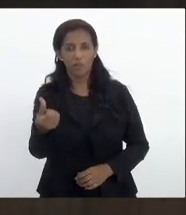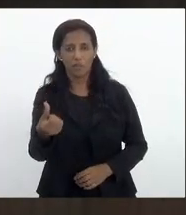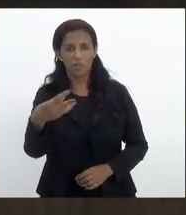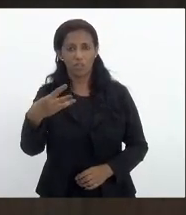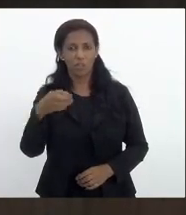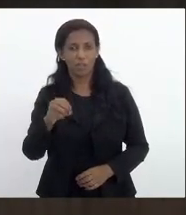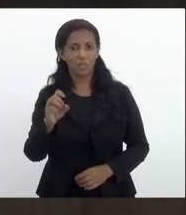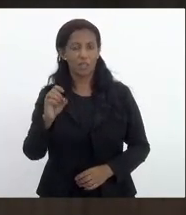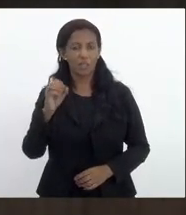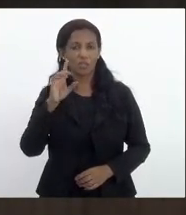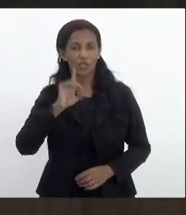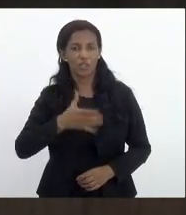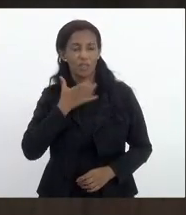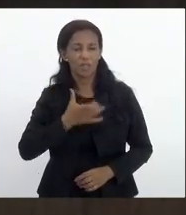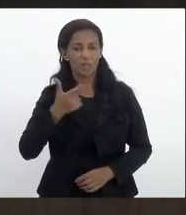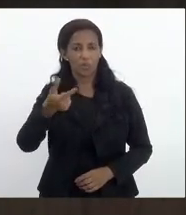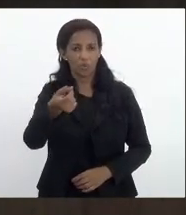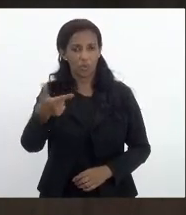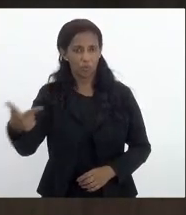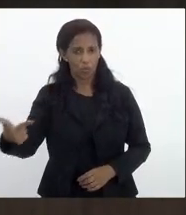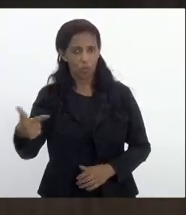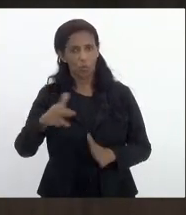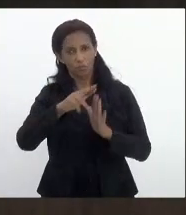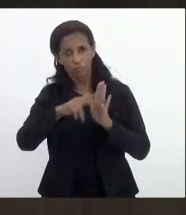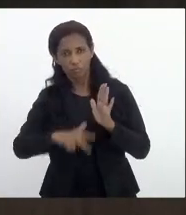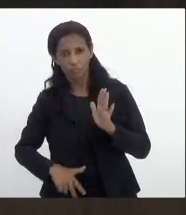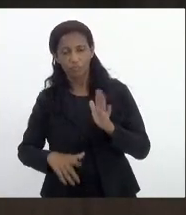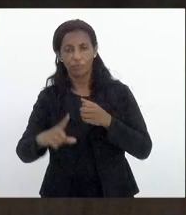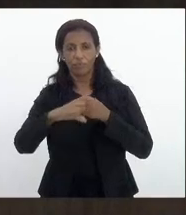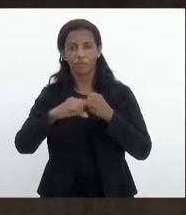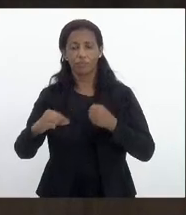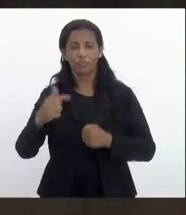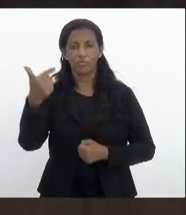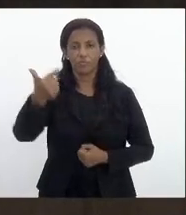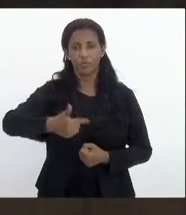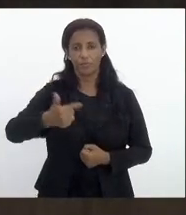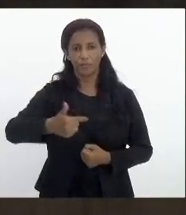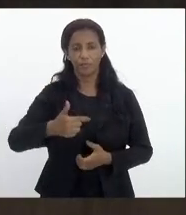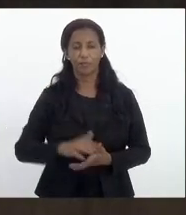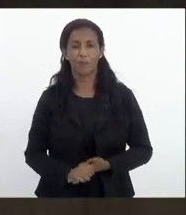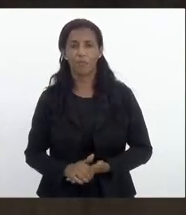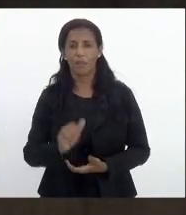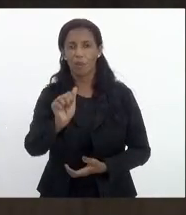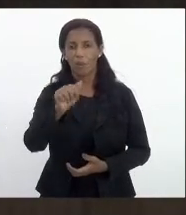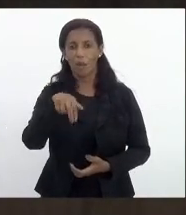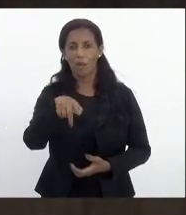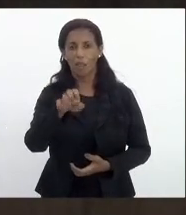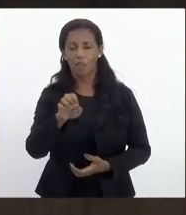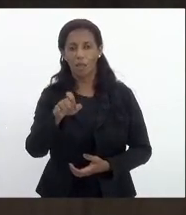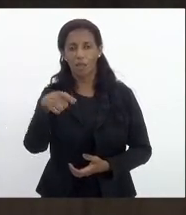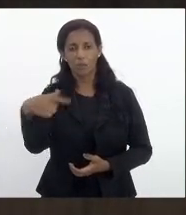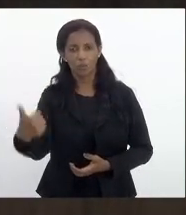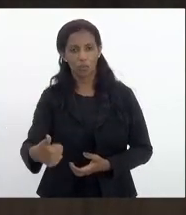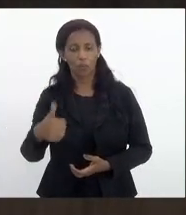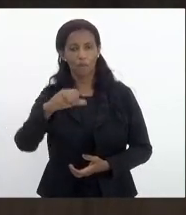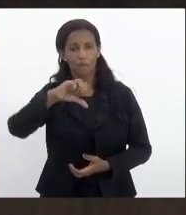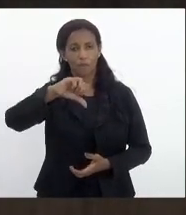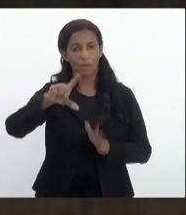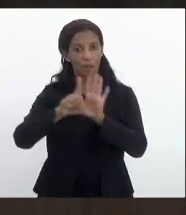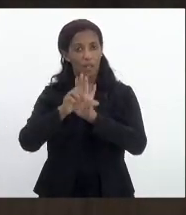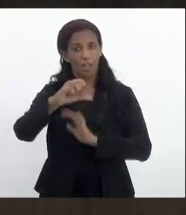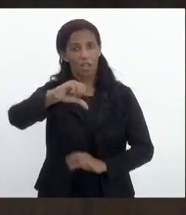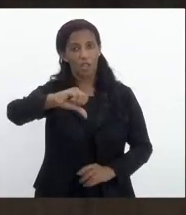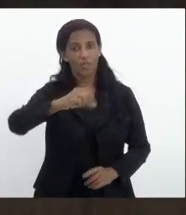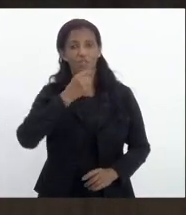dezembro de 2002 nos demais casos artigo artigo segundo o anexo único da lei estadual 9.025 de